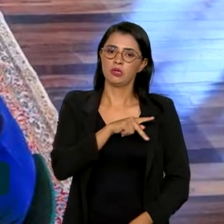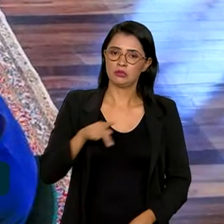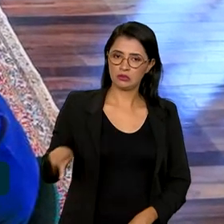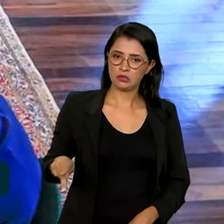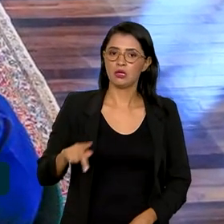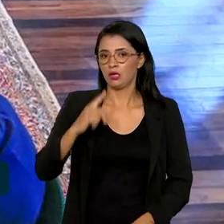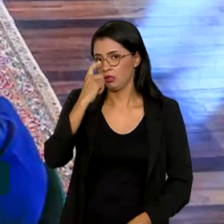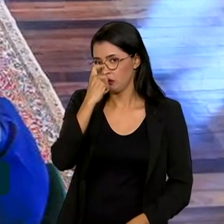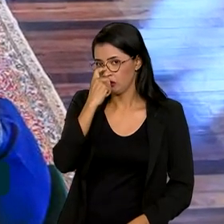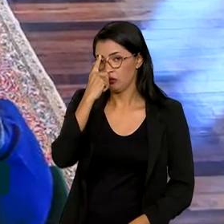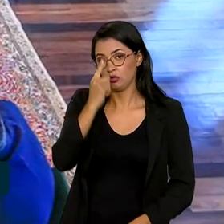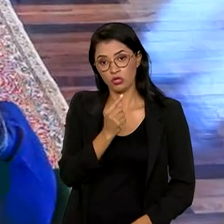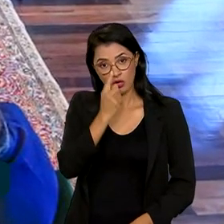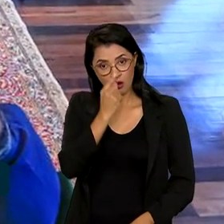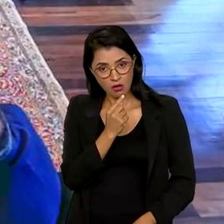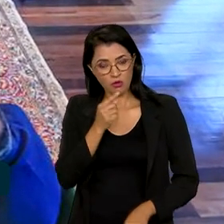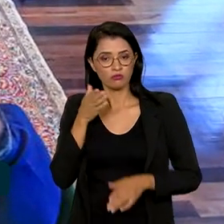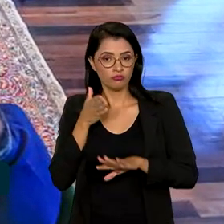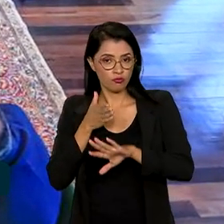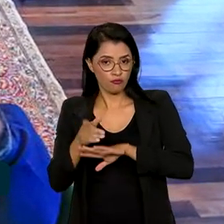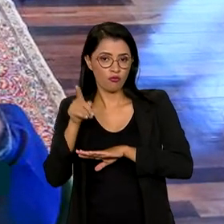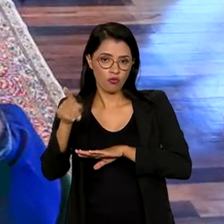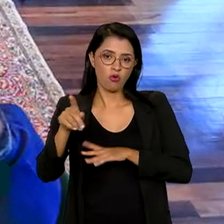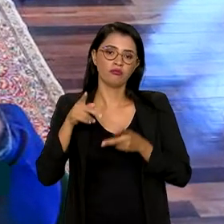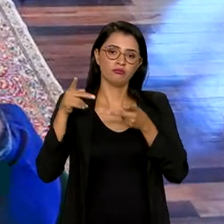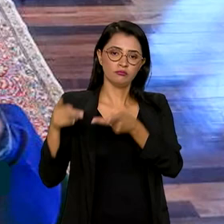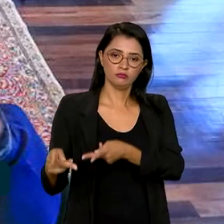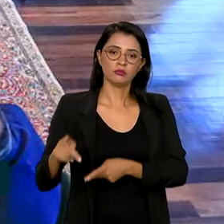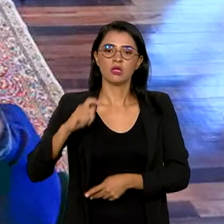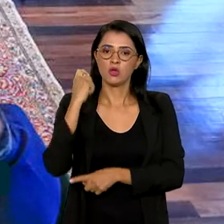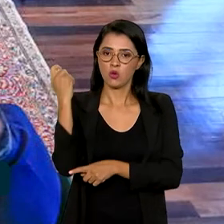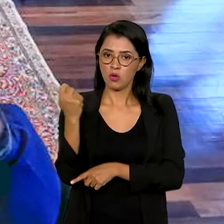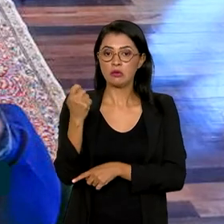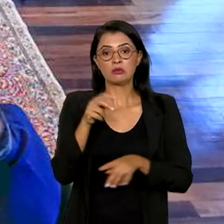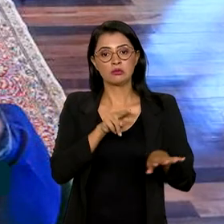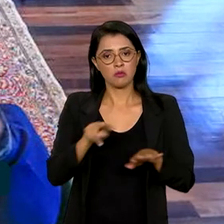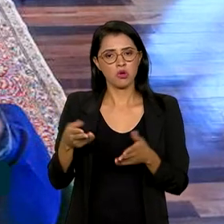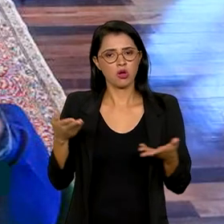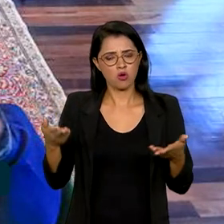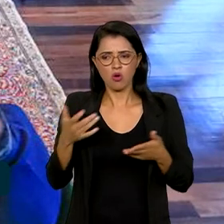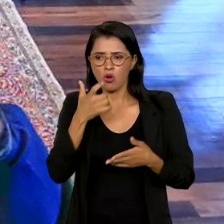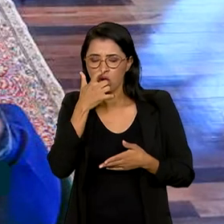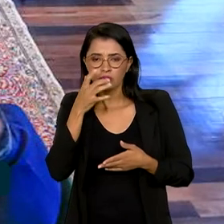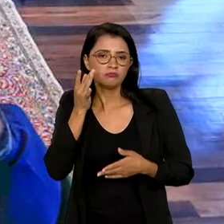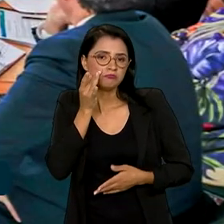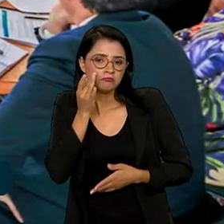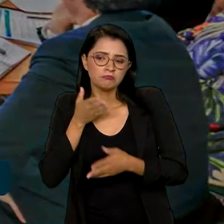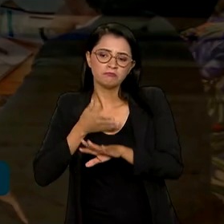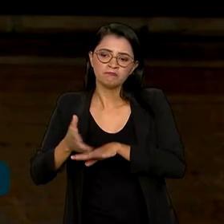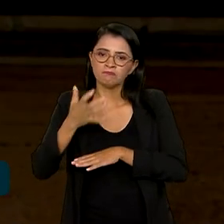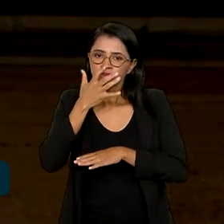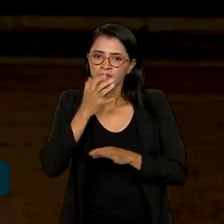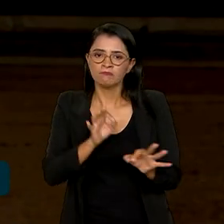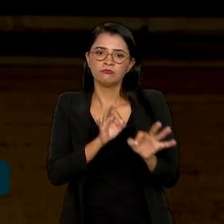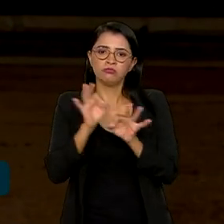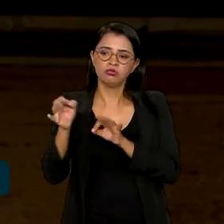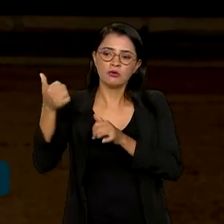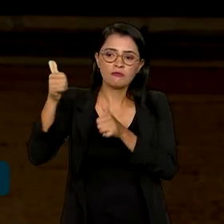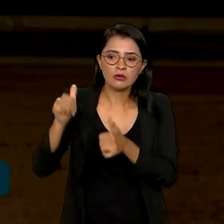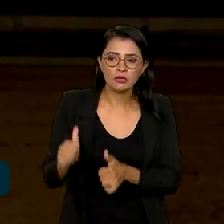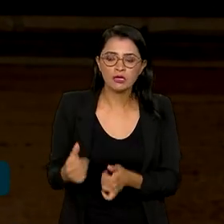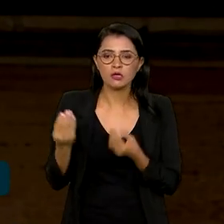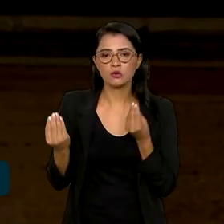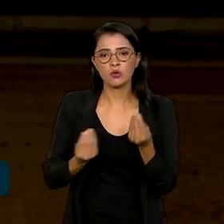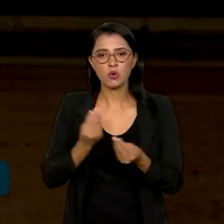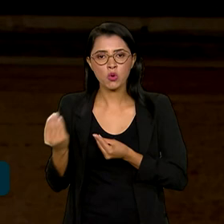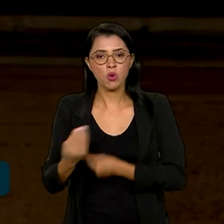Geraldo Alckmin que inclusive esteve no Rio Grande do Sul esta semana, acompanhando de perto a situação, avaliando também